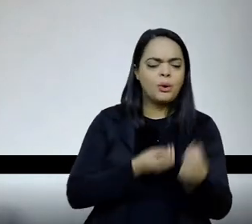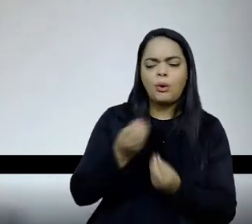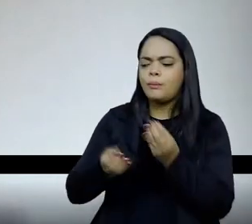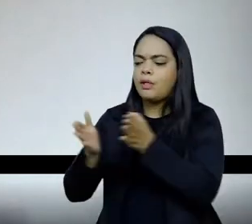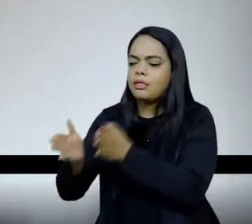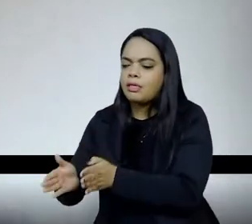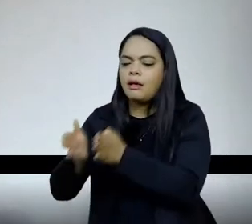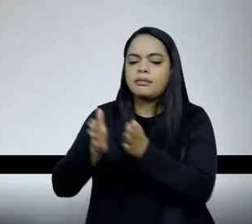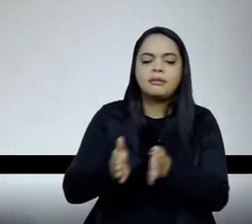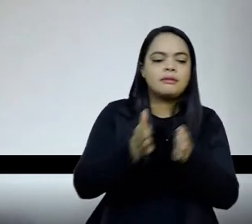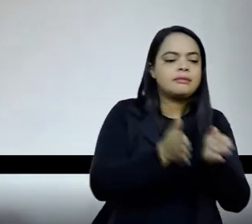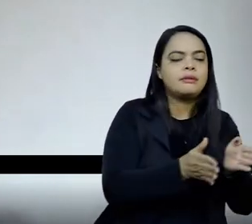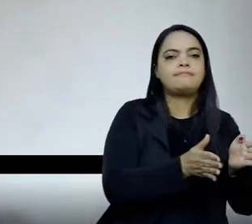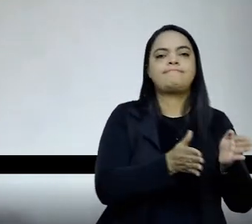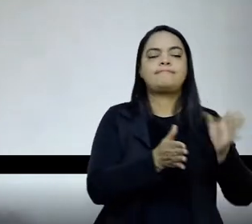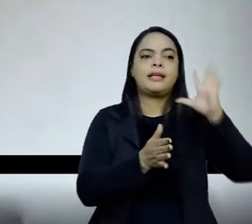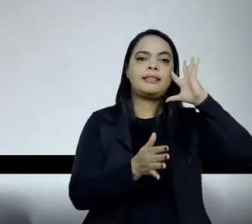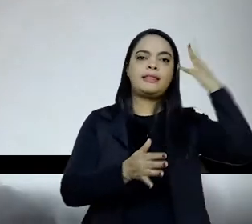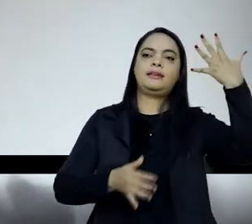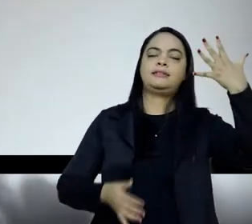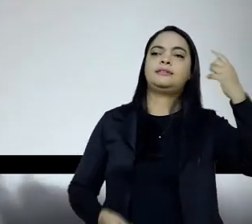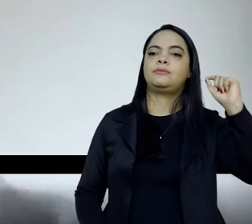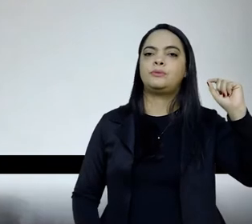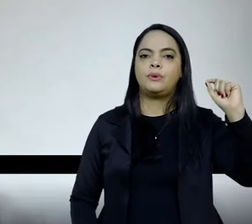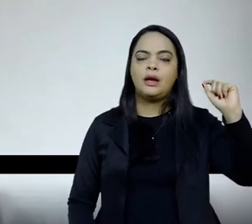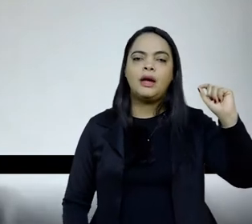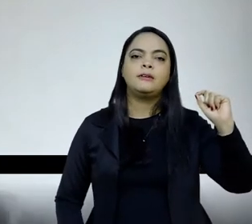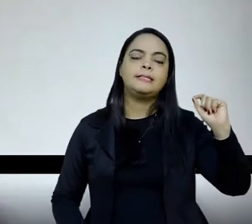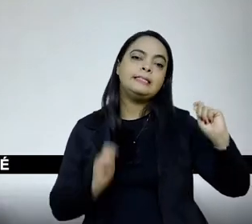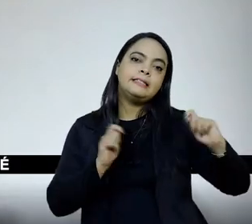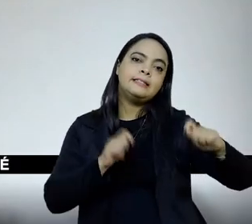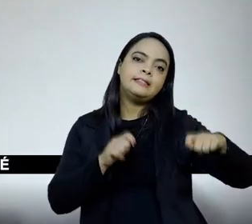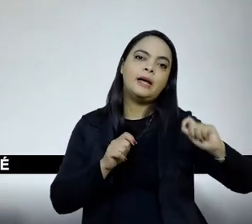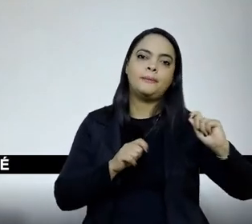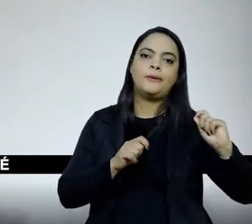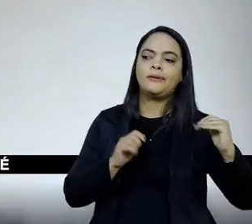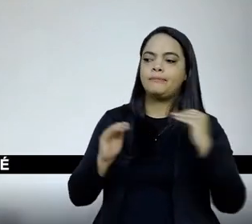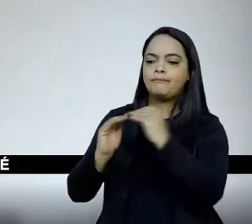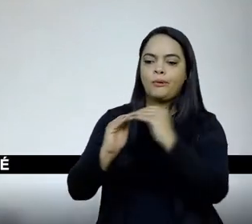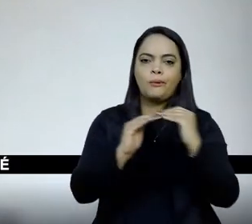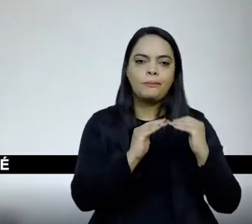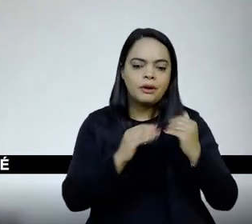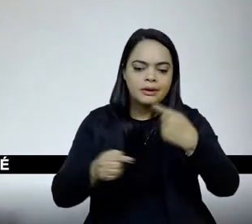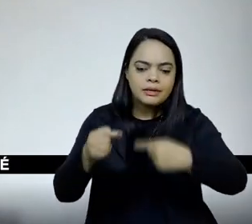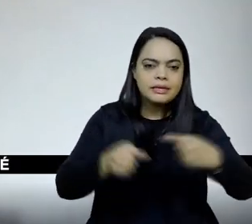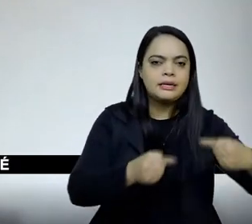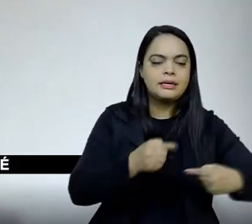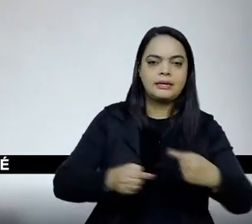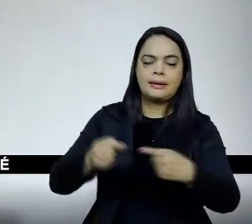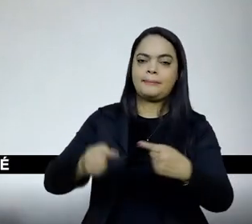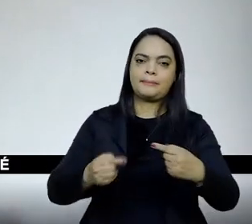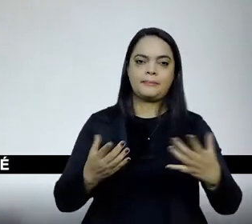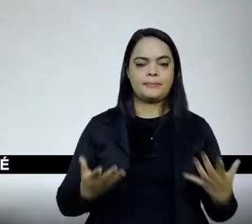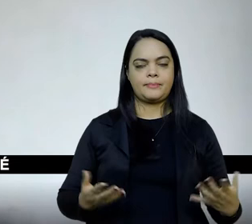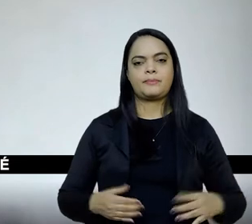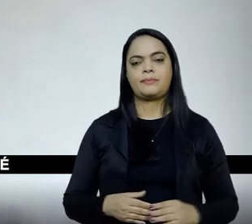de tal forma que as nossas decisões tenham algum lastro, algum consenso, algum debate, e agora, talvez,